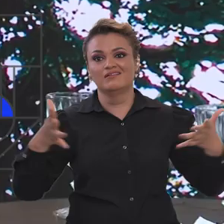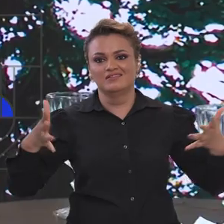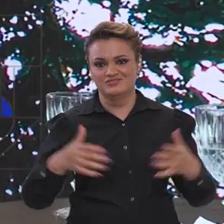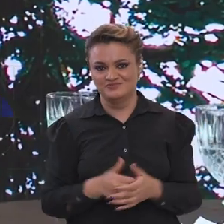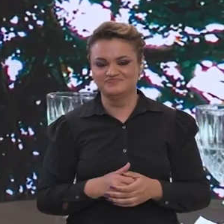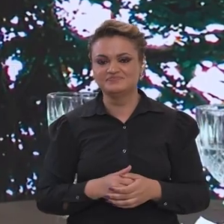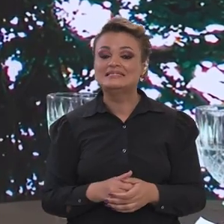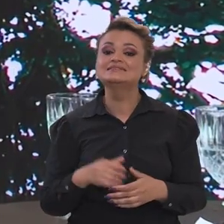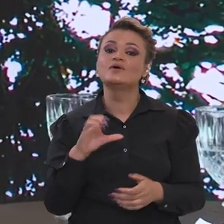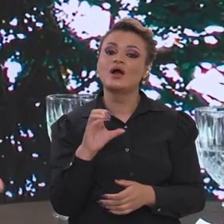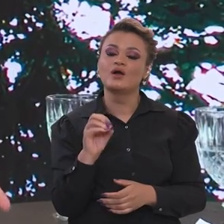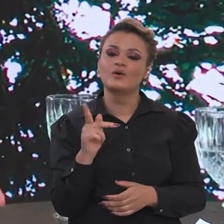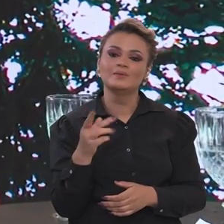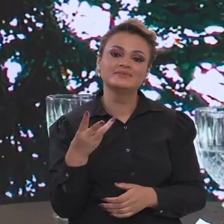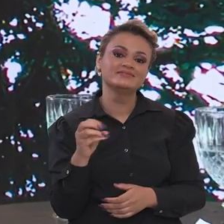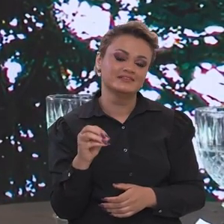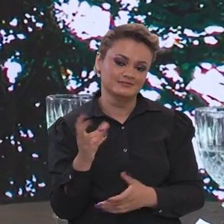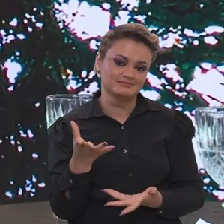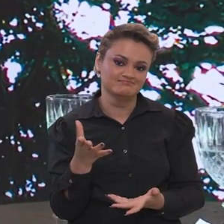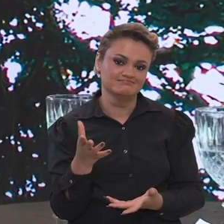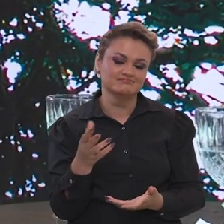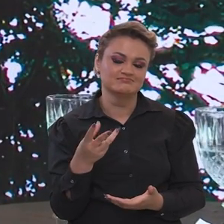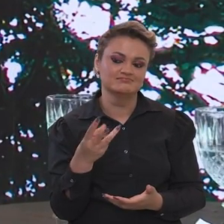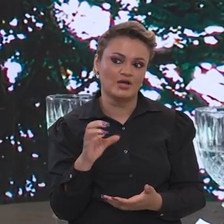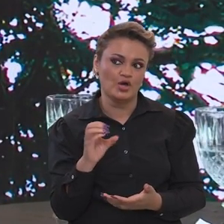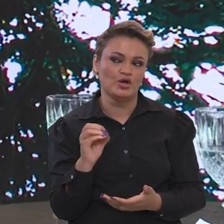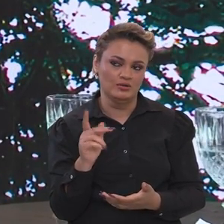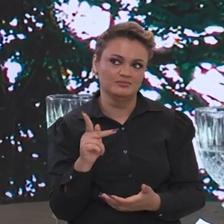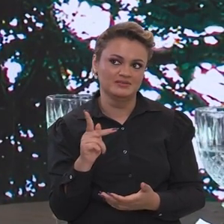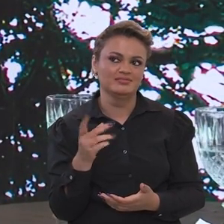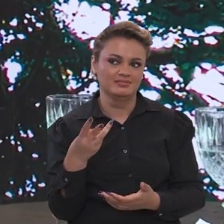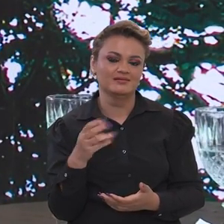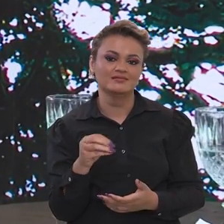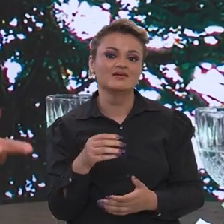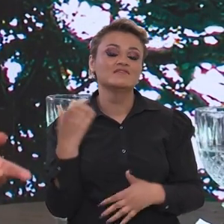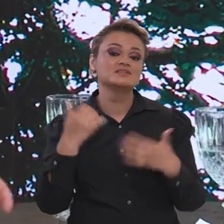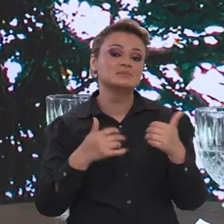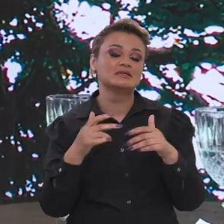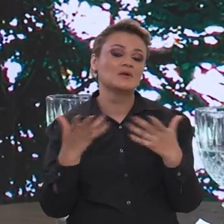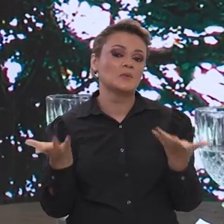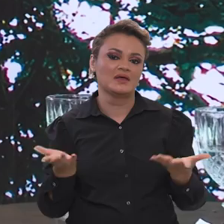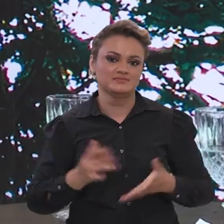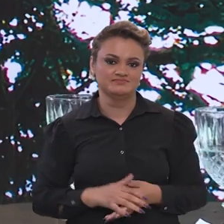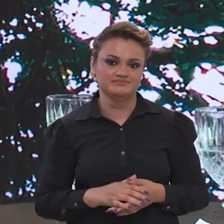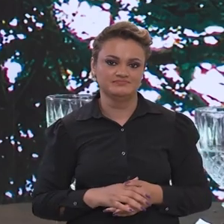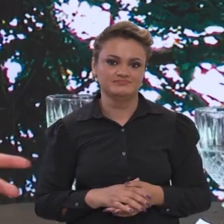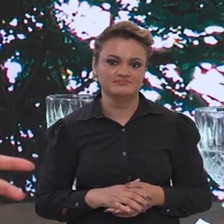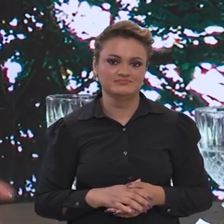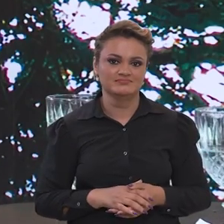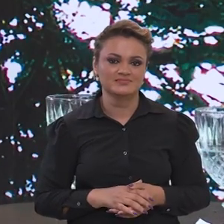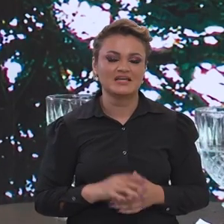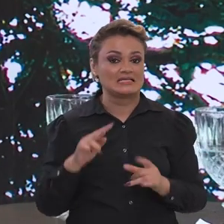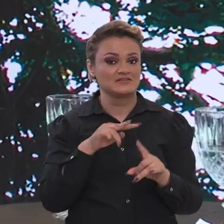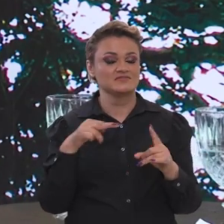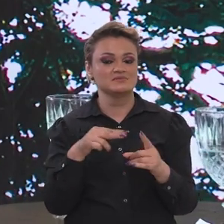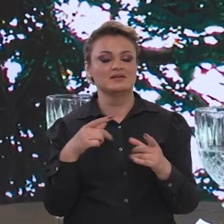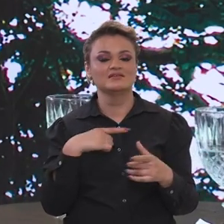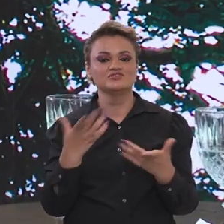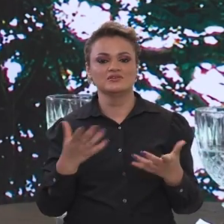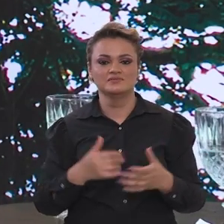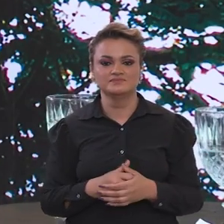a COP30, então, quais os temas que a gente pode esperar que sejam tratados nesse evento que tem essa